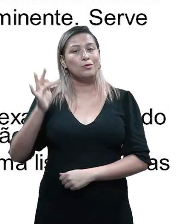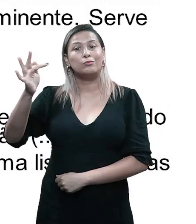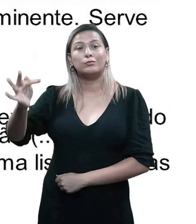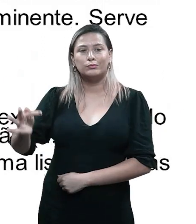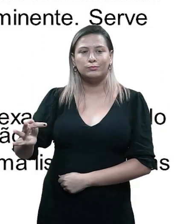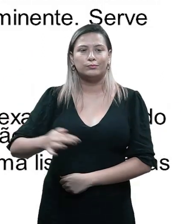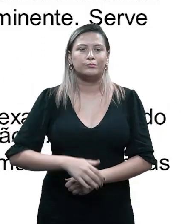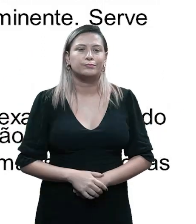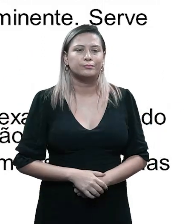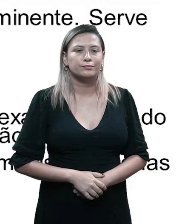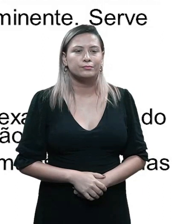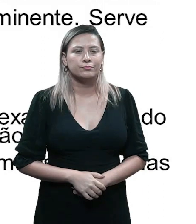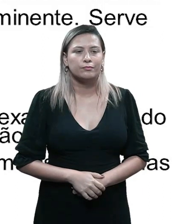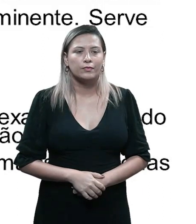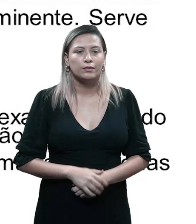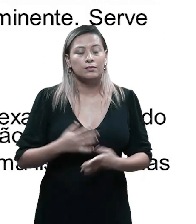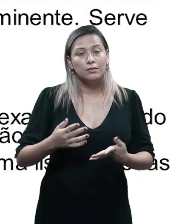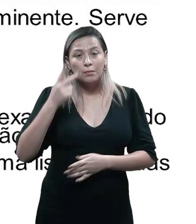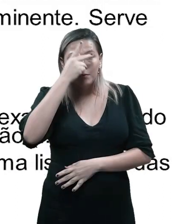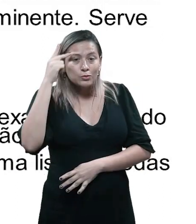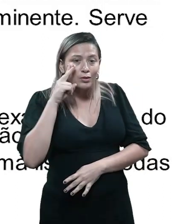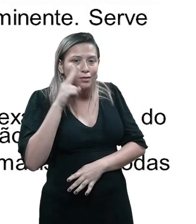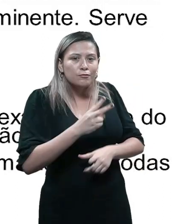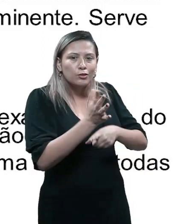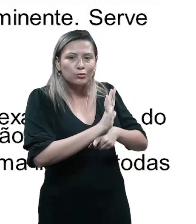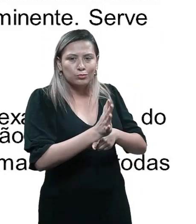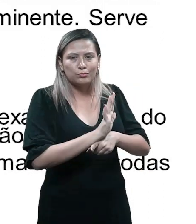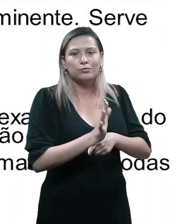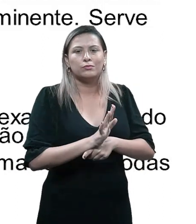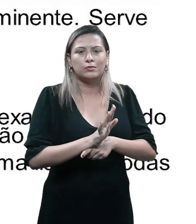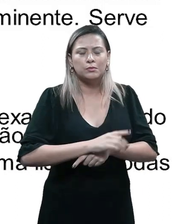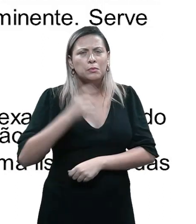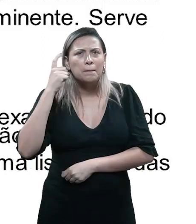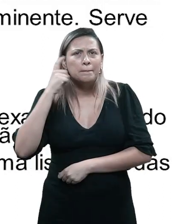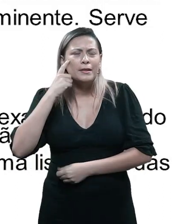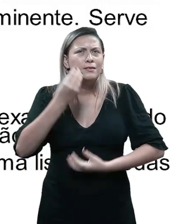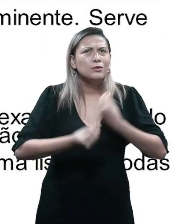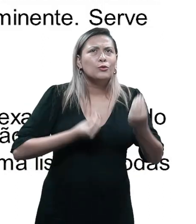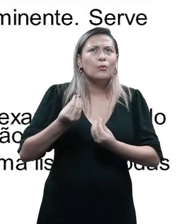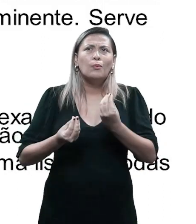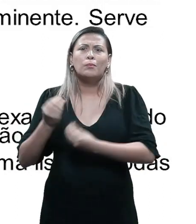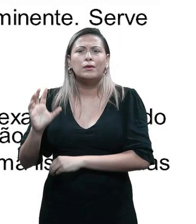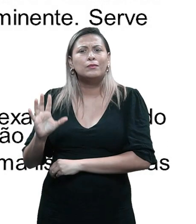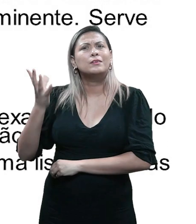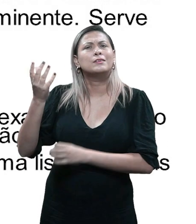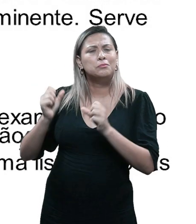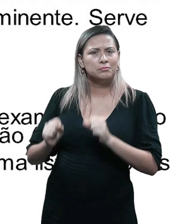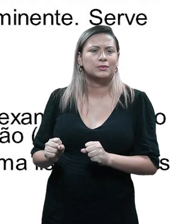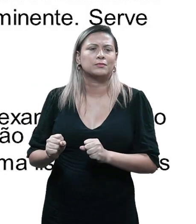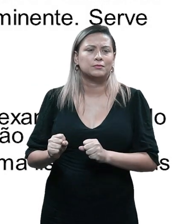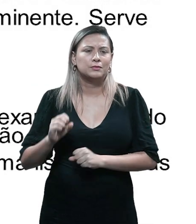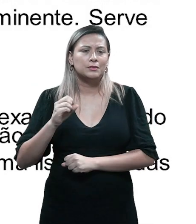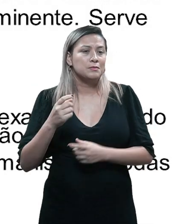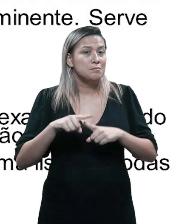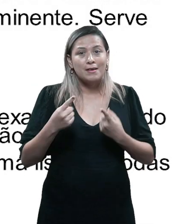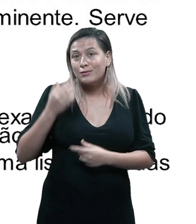ao futuro da história. Fazendo com que o espectador pense em termos do que pode acontecer, mas